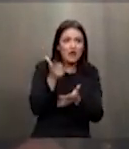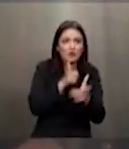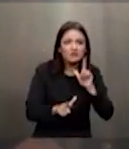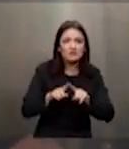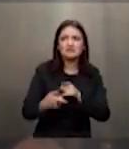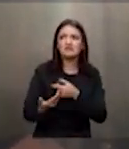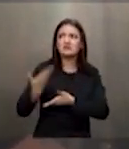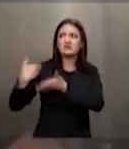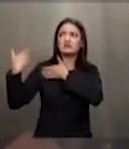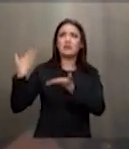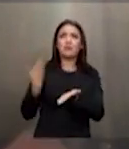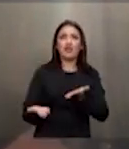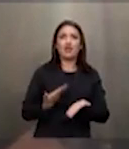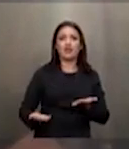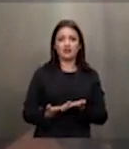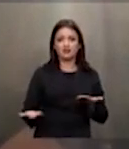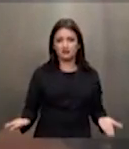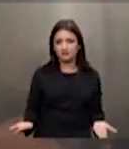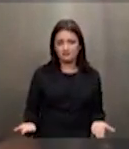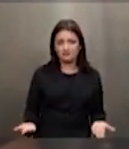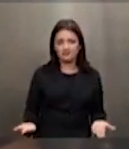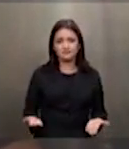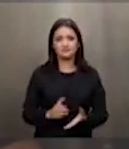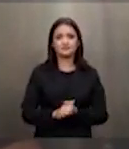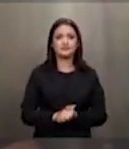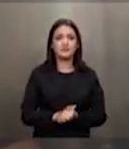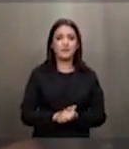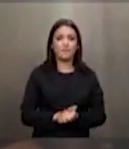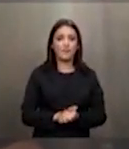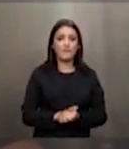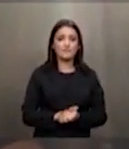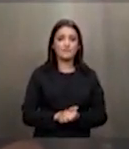penas ao longo dos últimos 50 anos de política de educação especial no Brasil